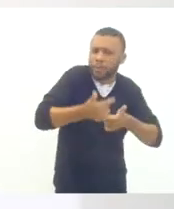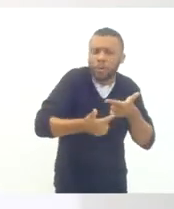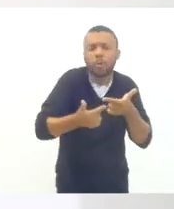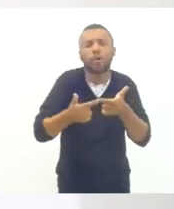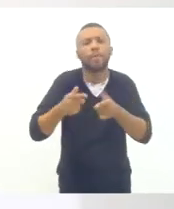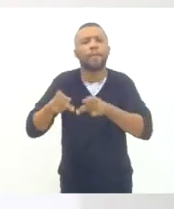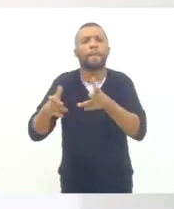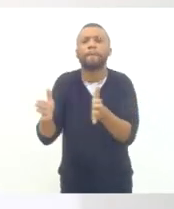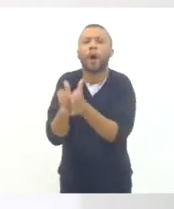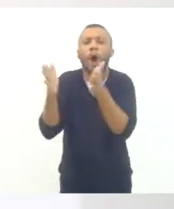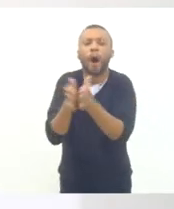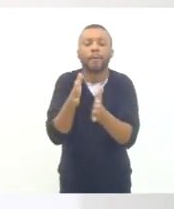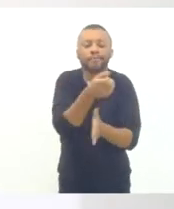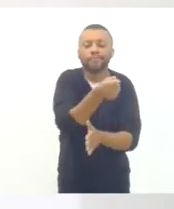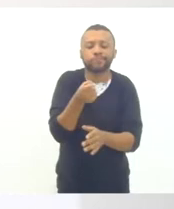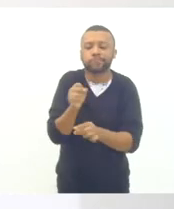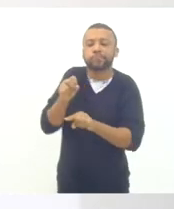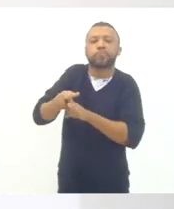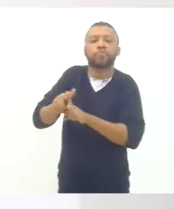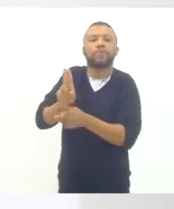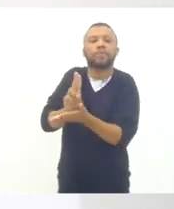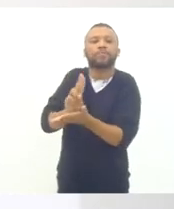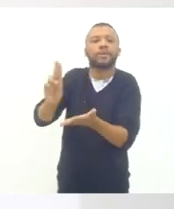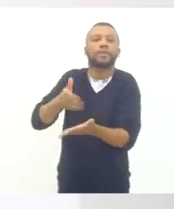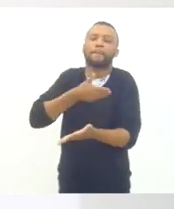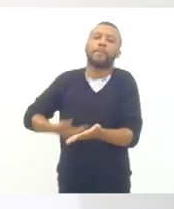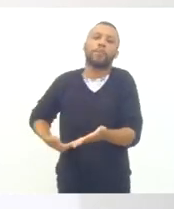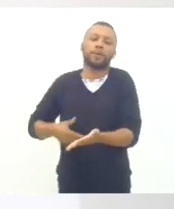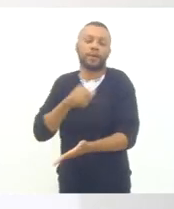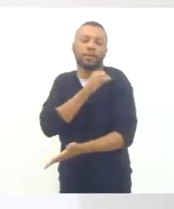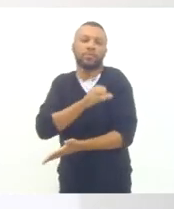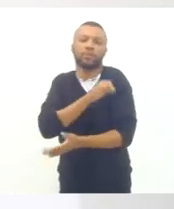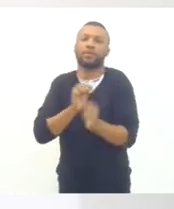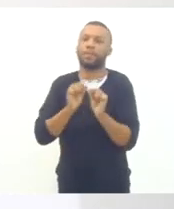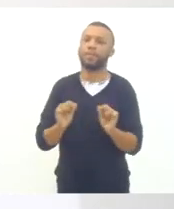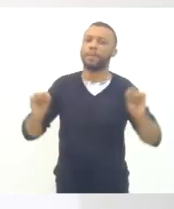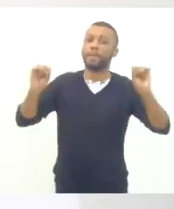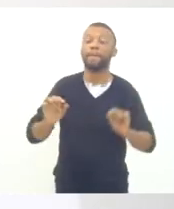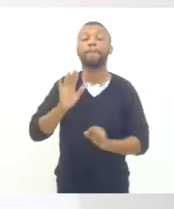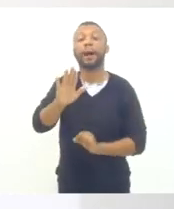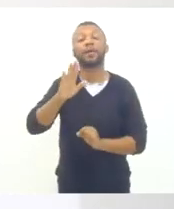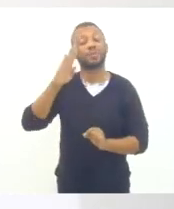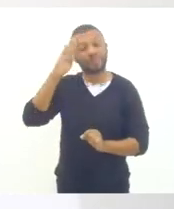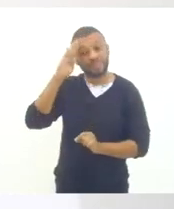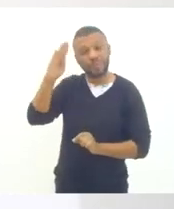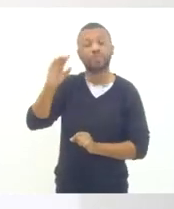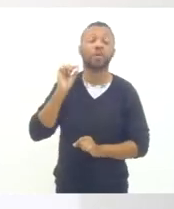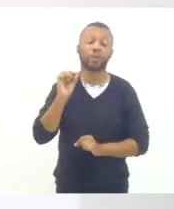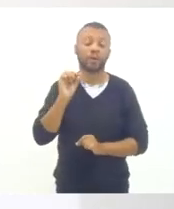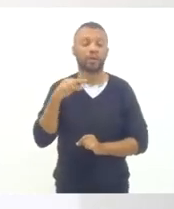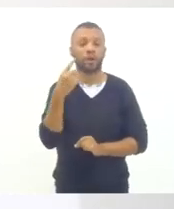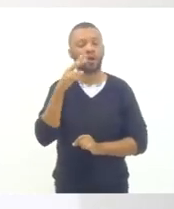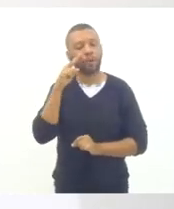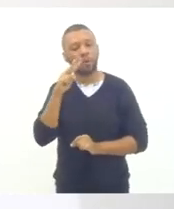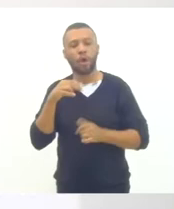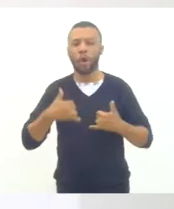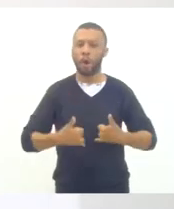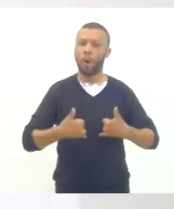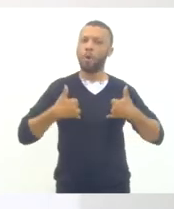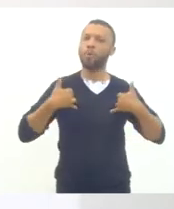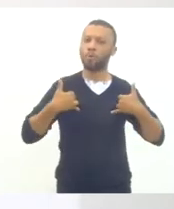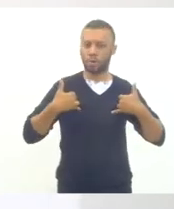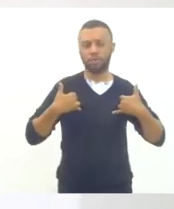favorecida nas universidades públicas estaduais. Mas isso é um ponto que a gente considera de orgulho.